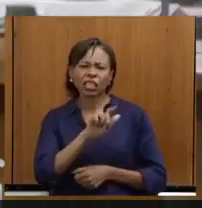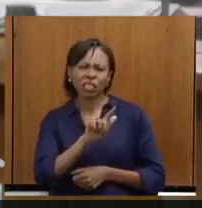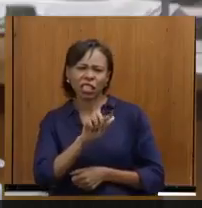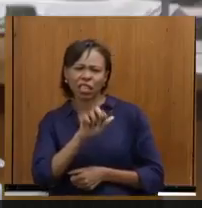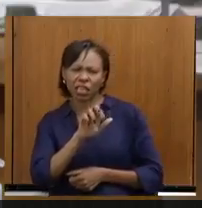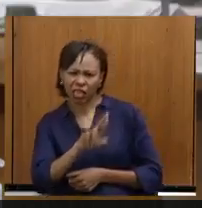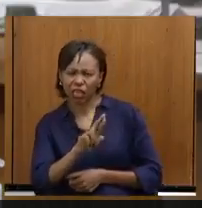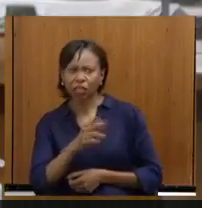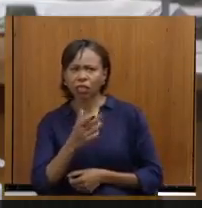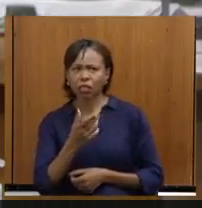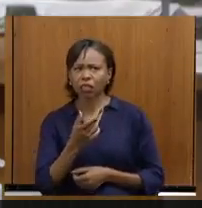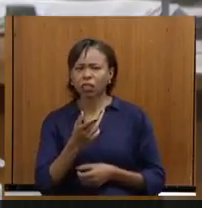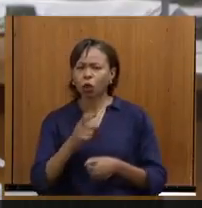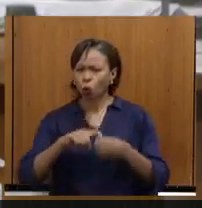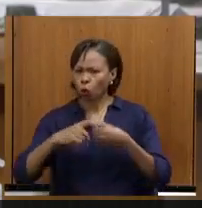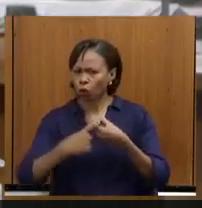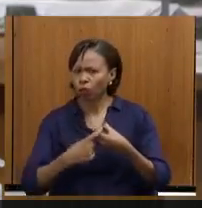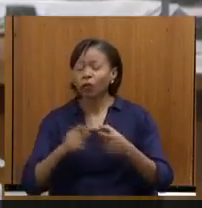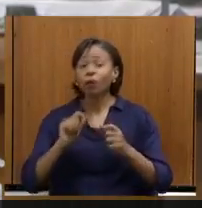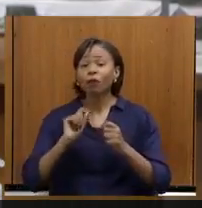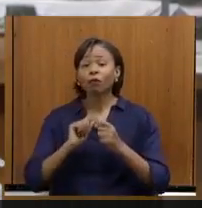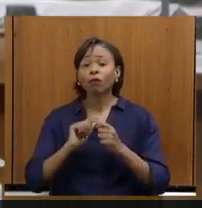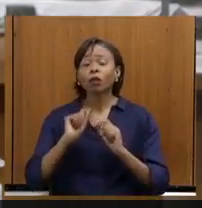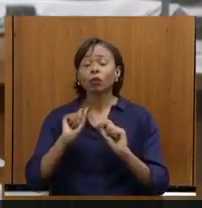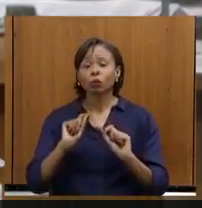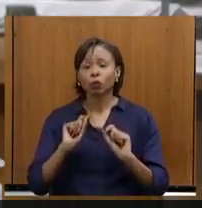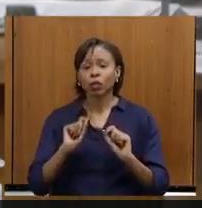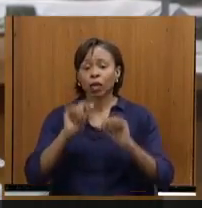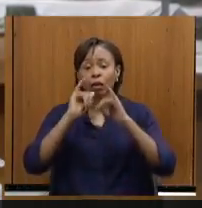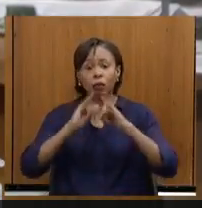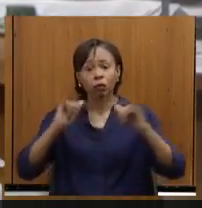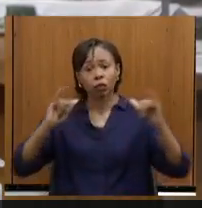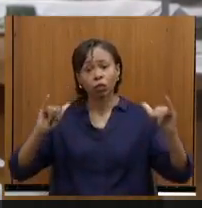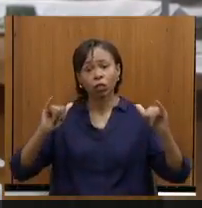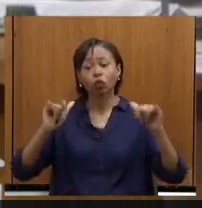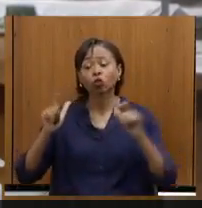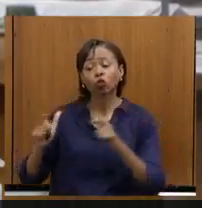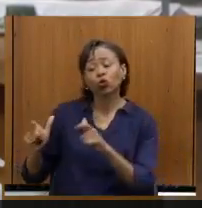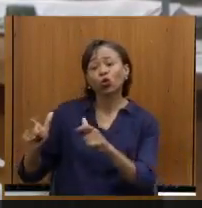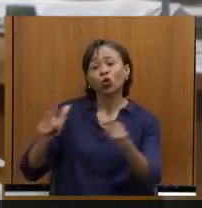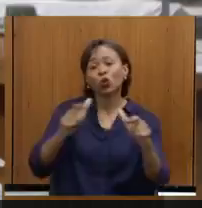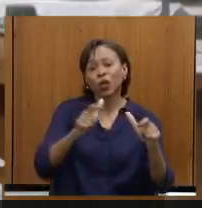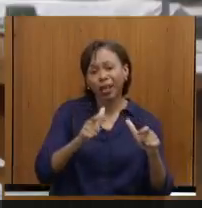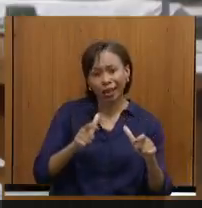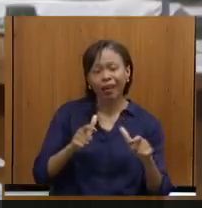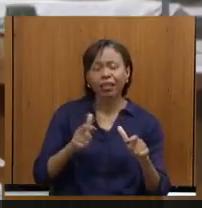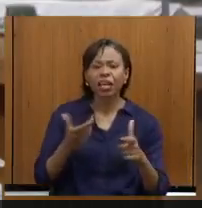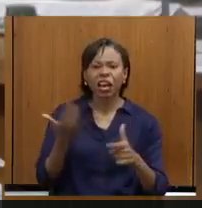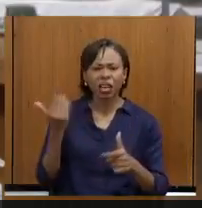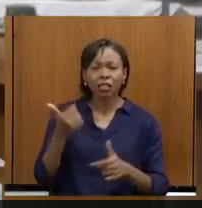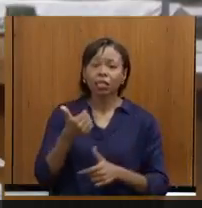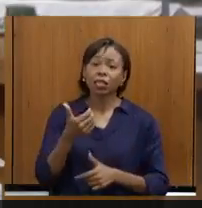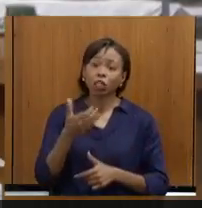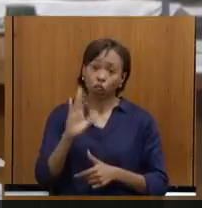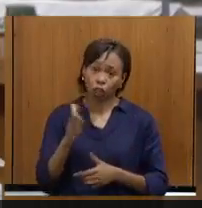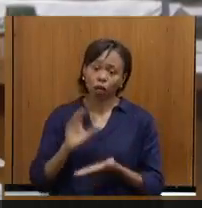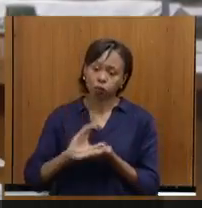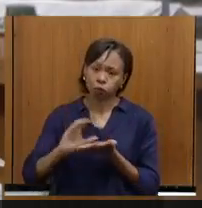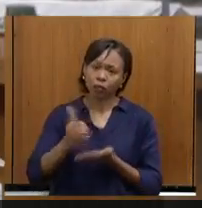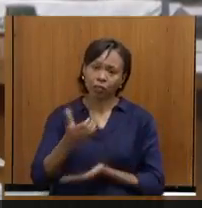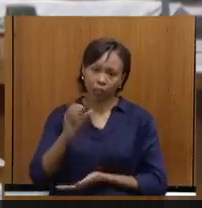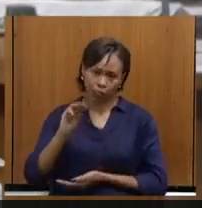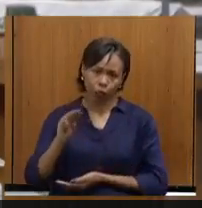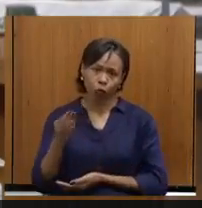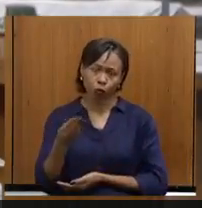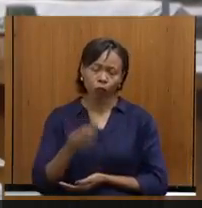o Convention, façam a divulgação do seu destino. Então, nós colocamos 10 milhões no mercado. O senhor